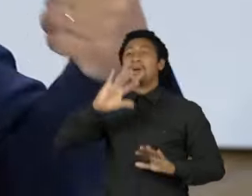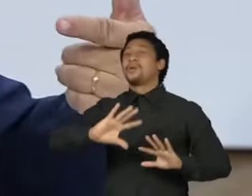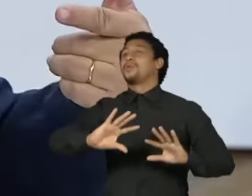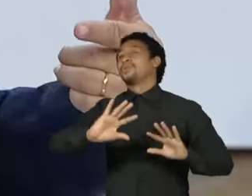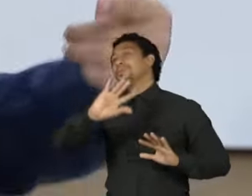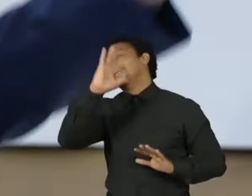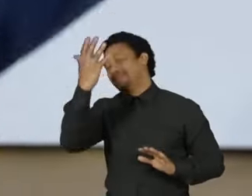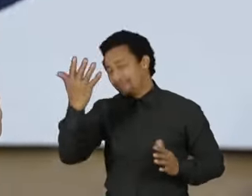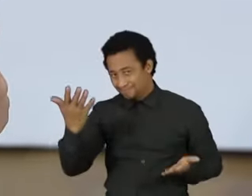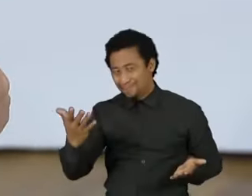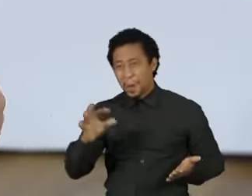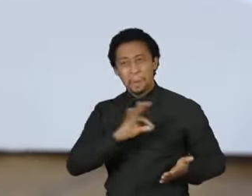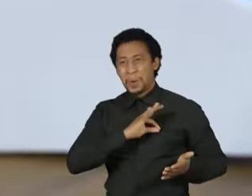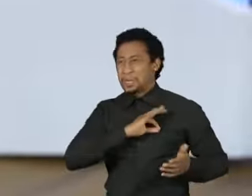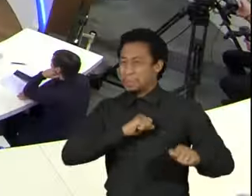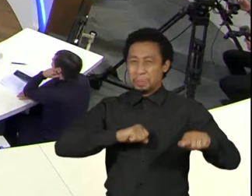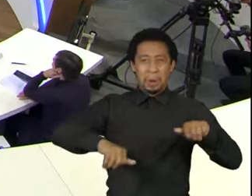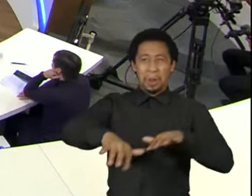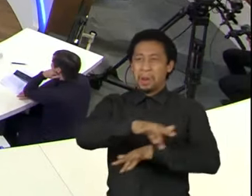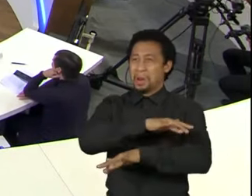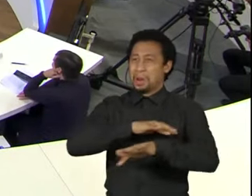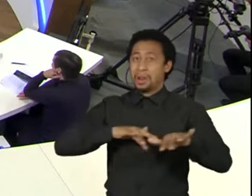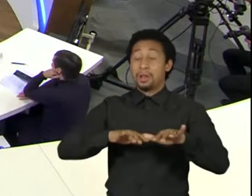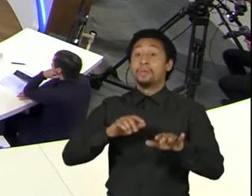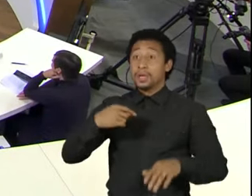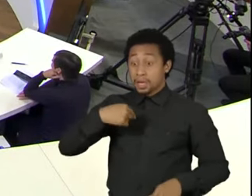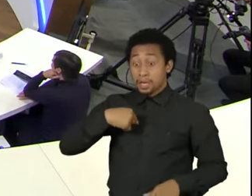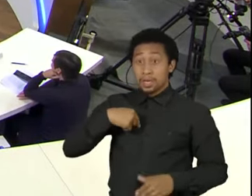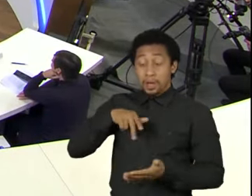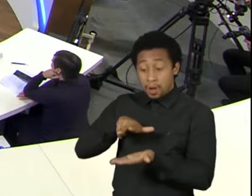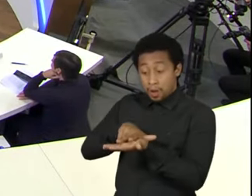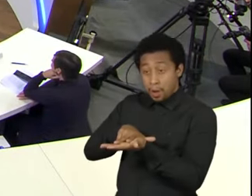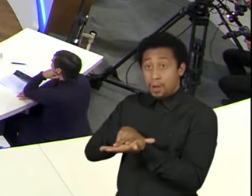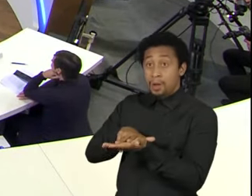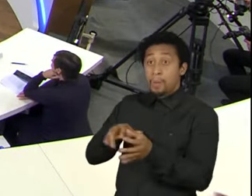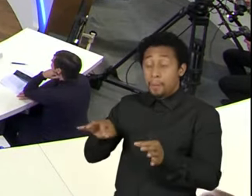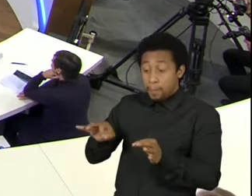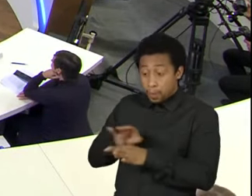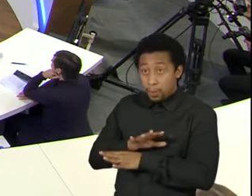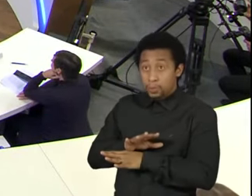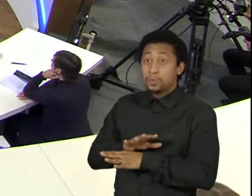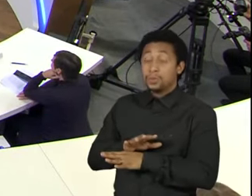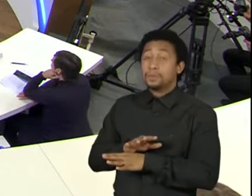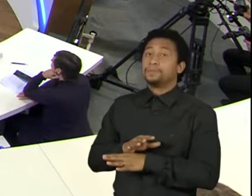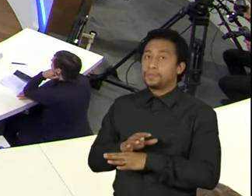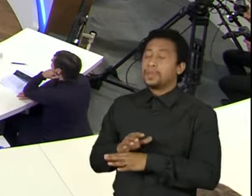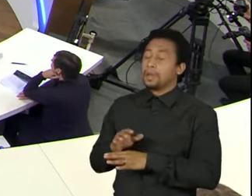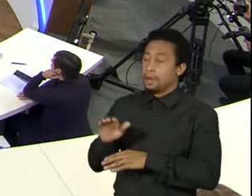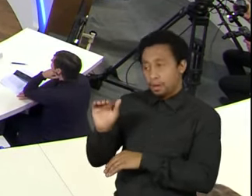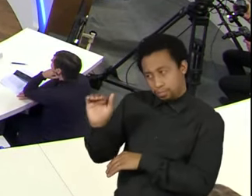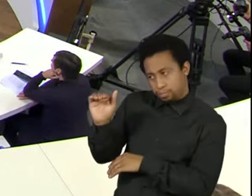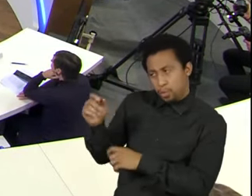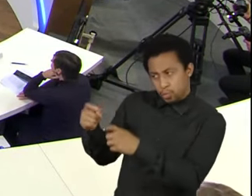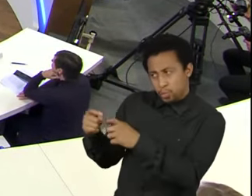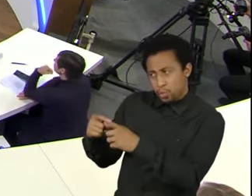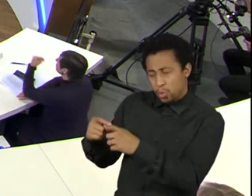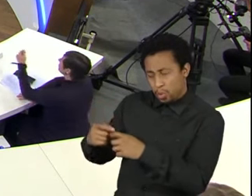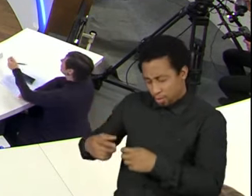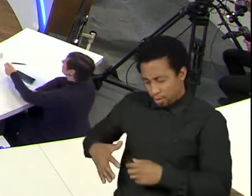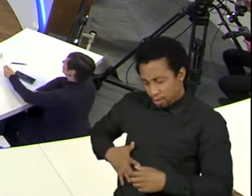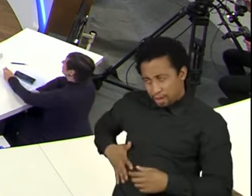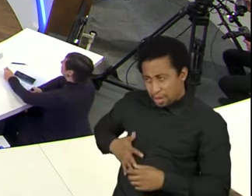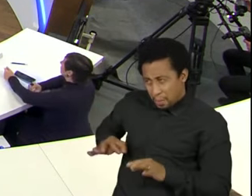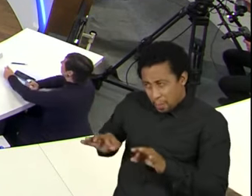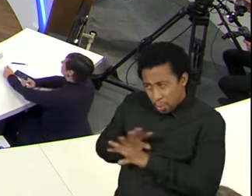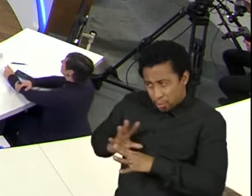rapidamente, é papel de liderança. Rapidamente, eu pedi ao doutor Miguel Cirúrge, que foi quem me operou, que me desse alto. Ele me deu o